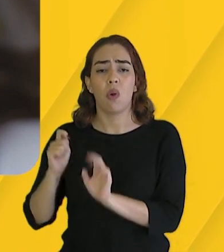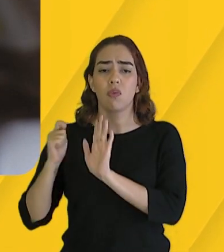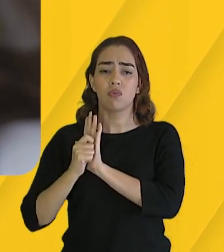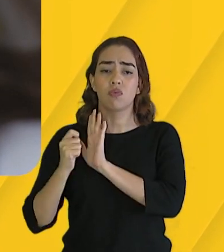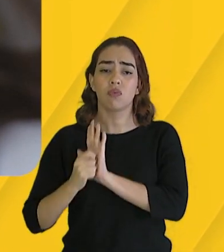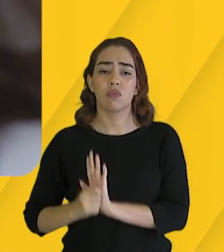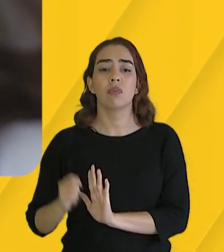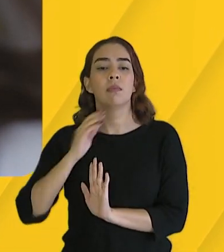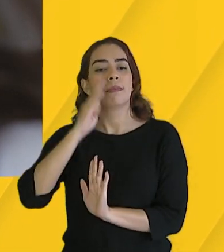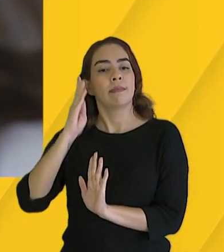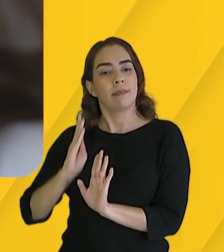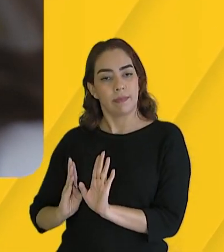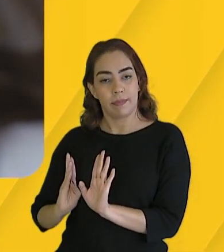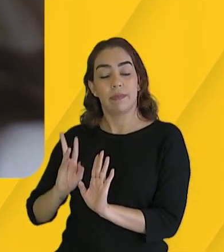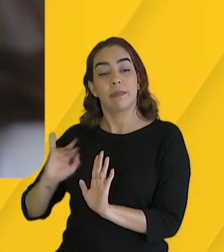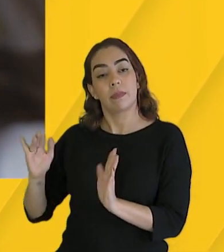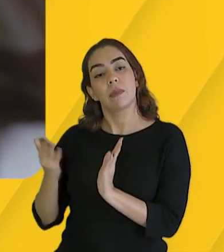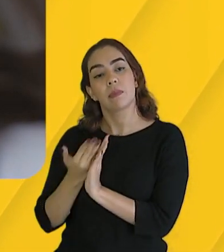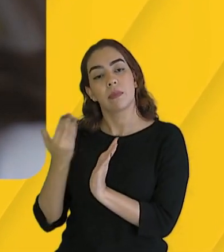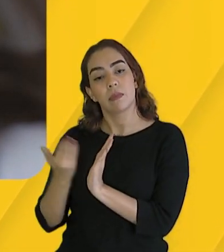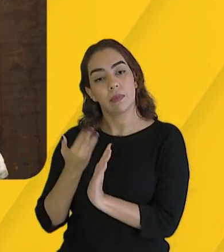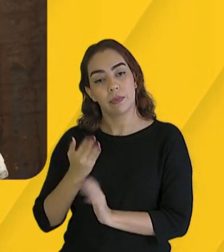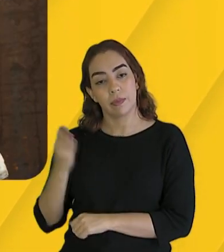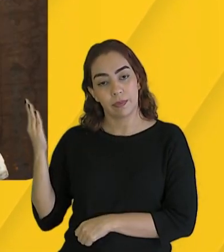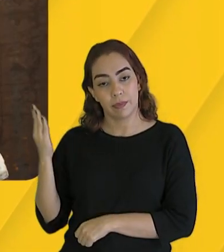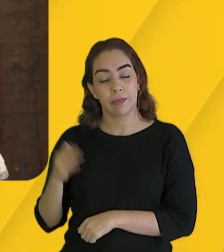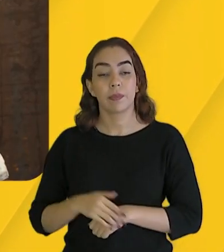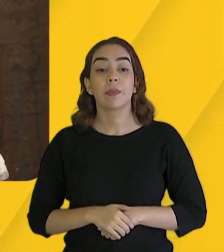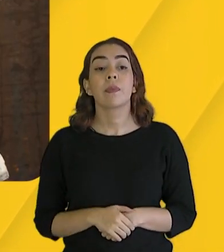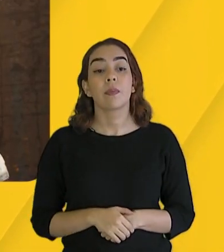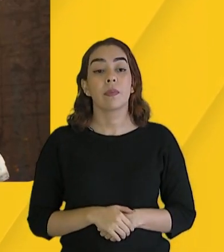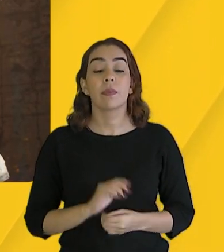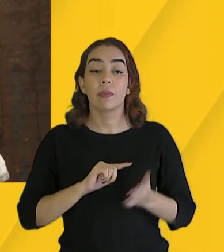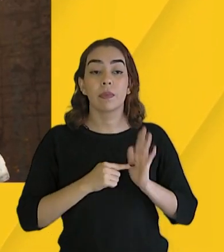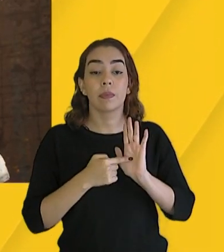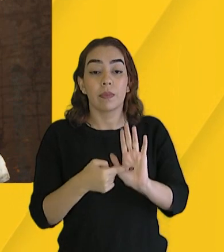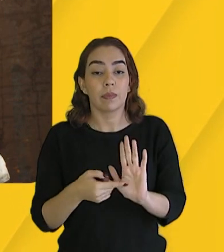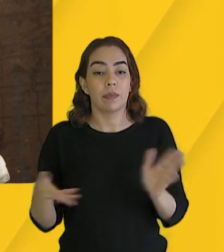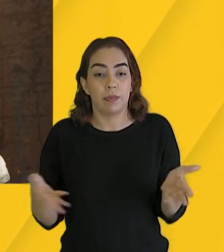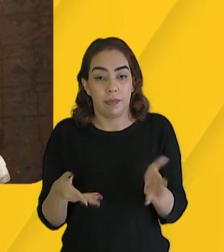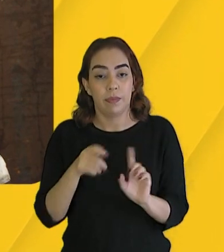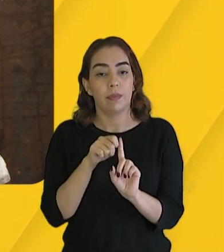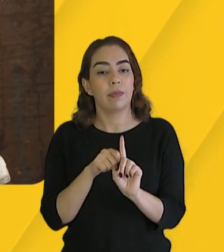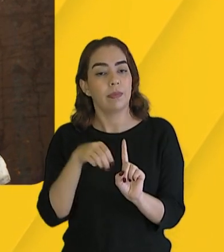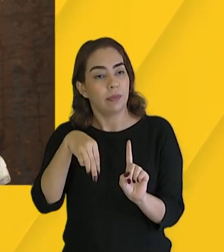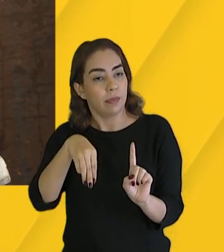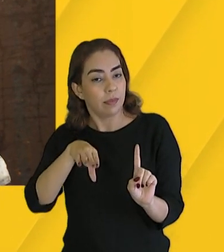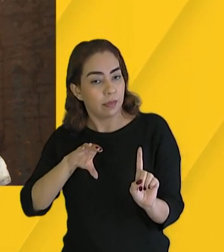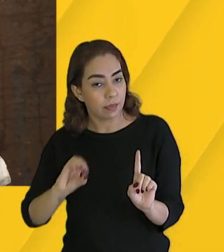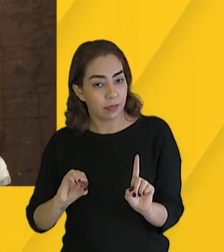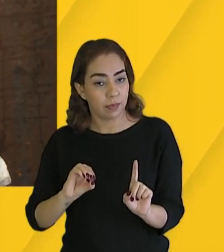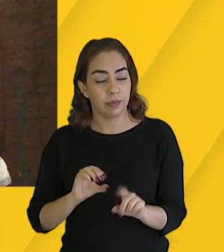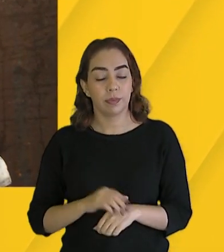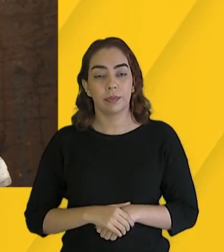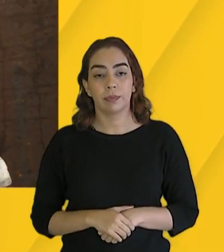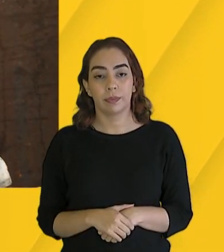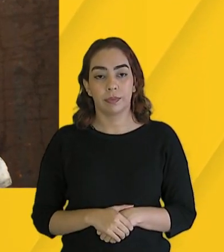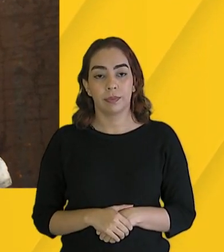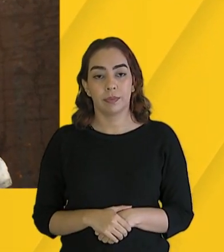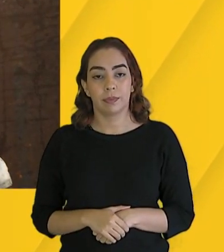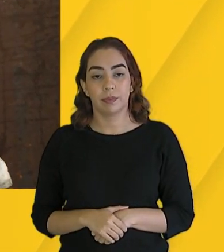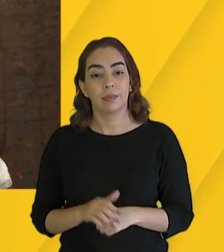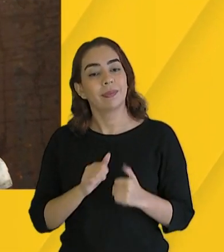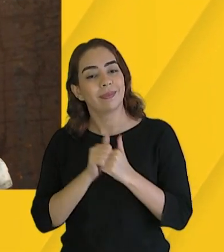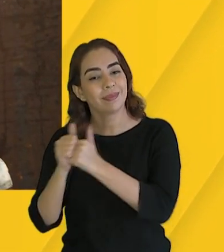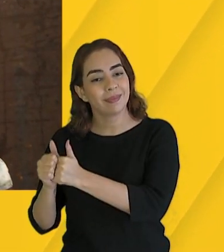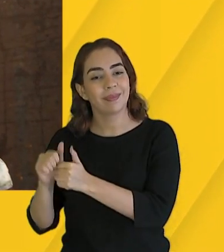brasileiras, baseada no livro Quarto de Despejo. As sessões acontecem agora em março, durante três fins de semana. Mais detalhes no